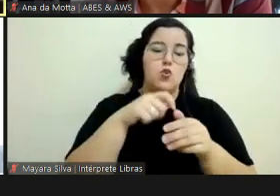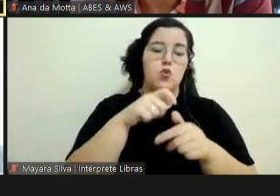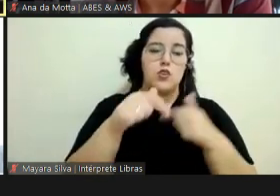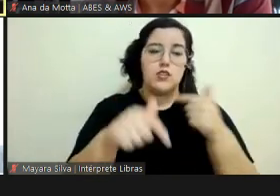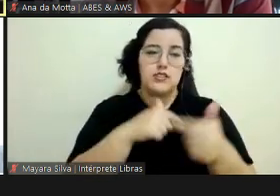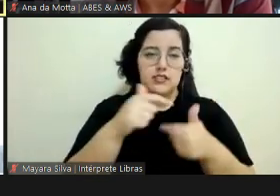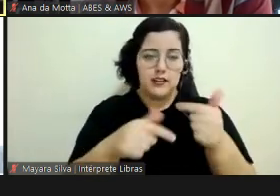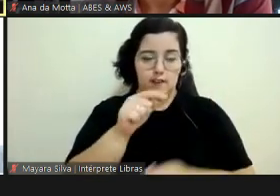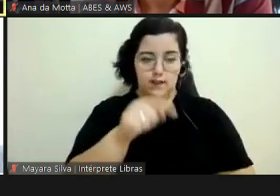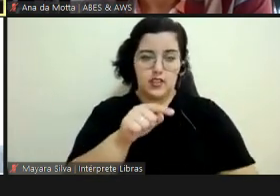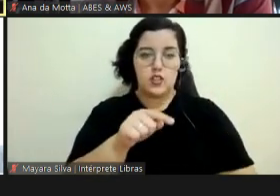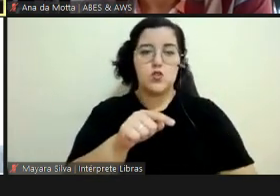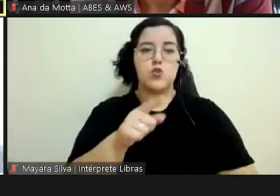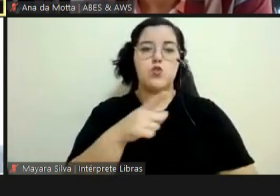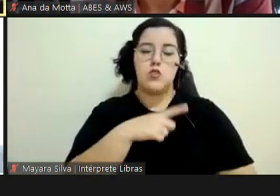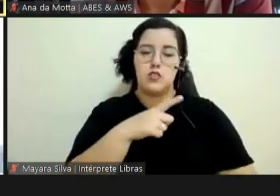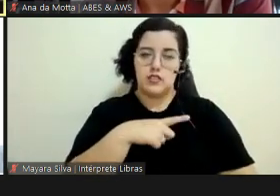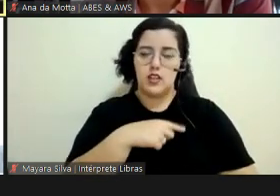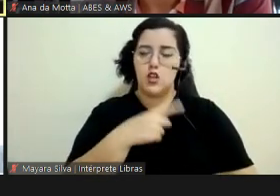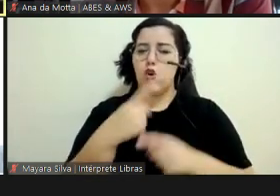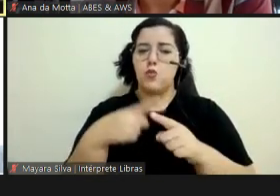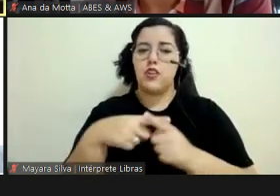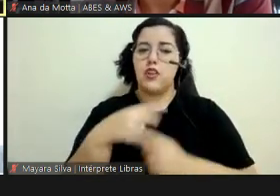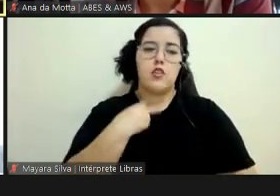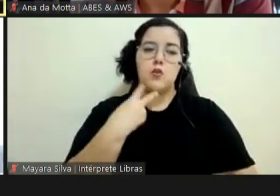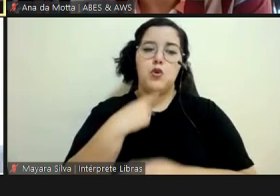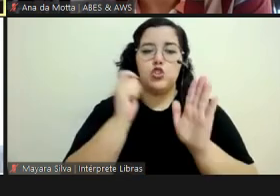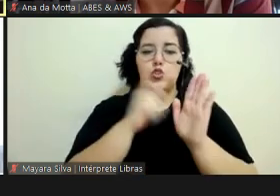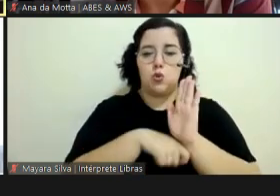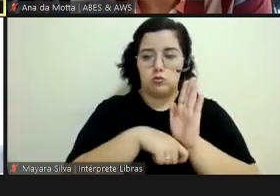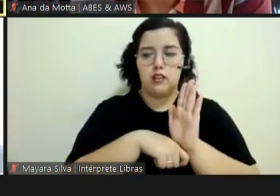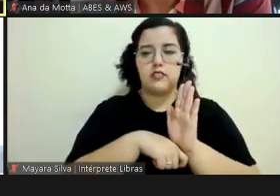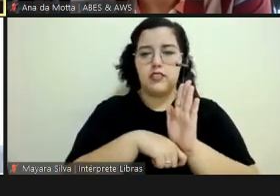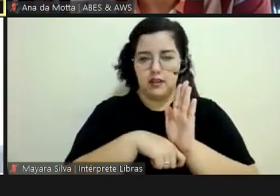tem lá o regramento do que que não pode contratar por TIC.